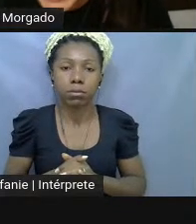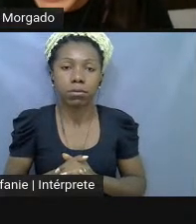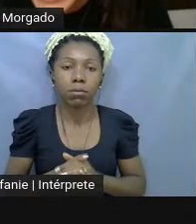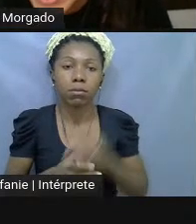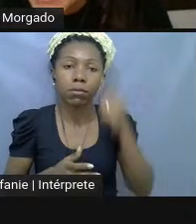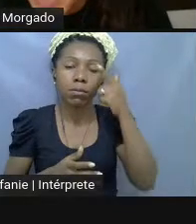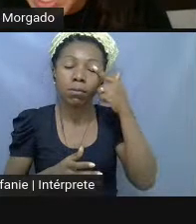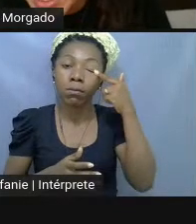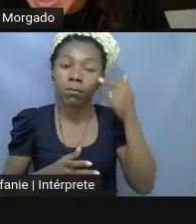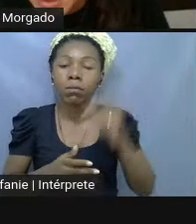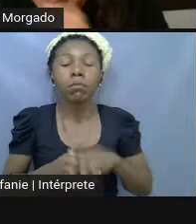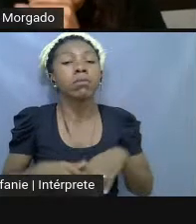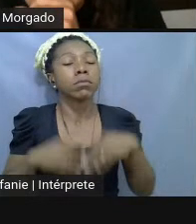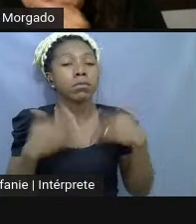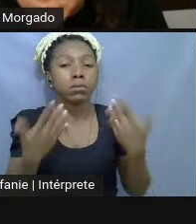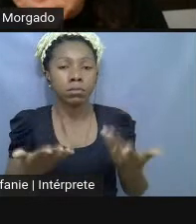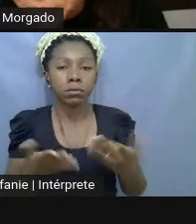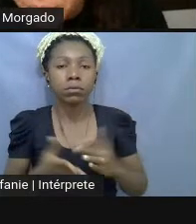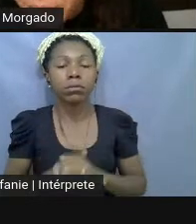e aí ele vai